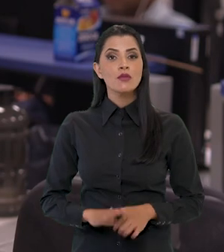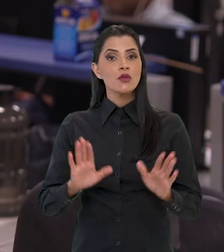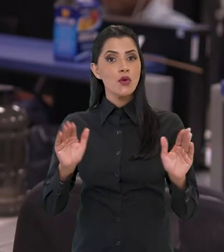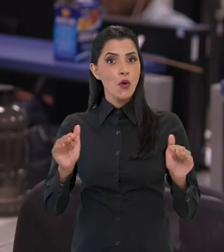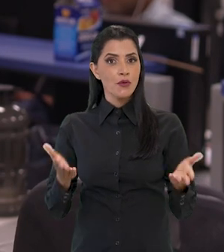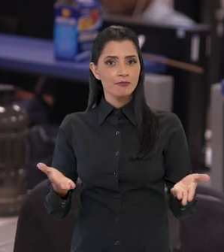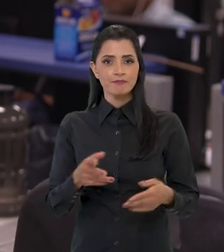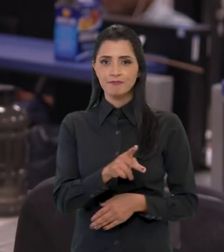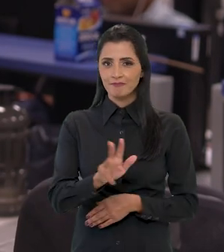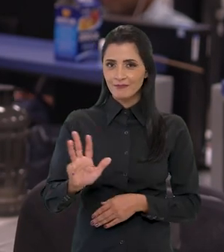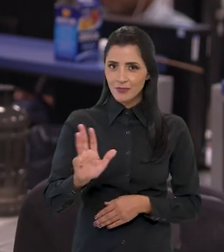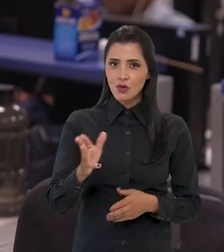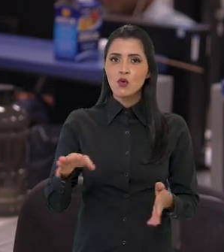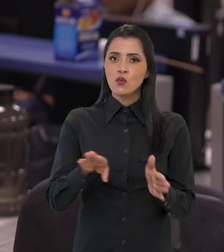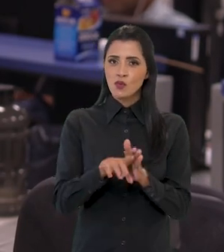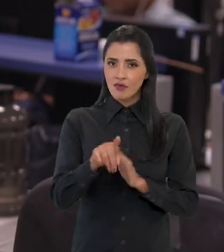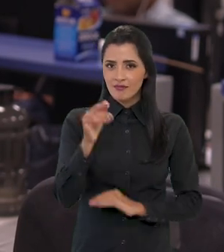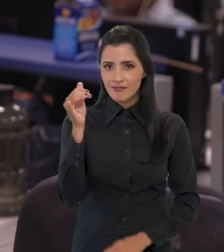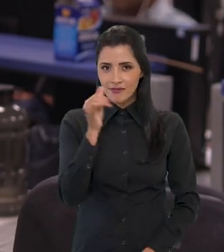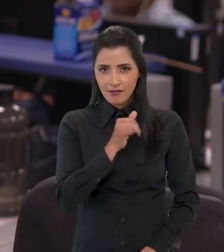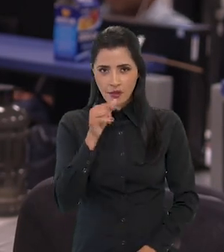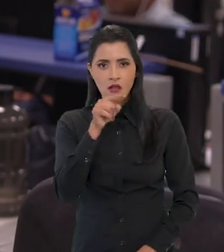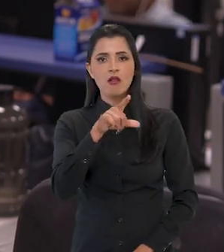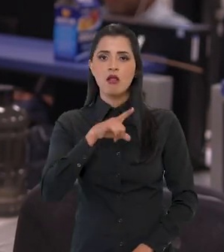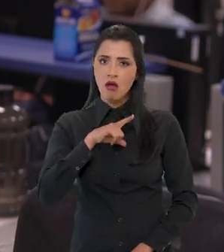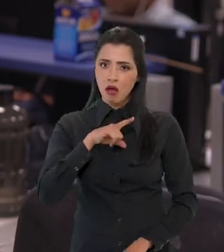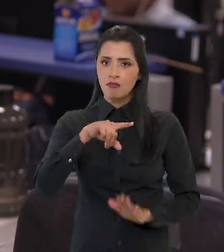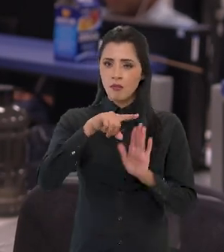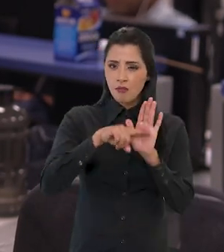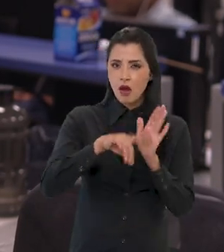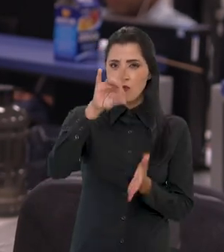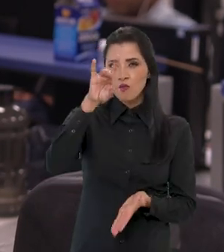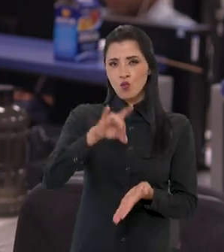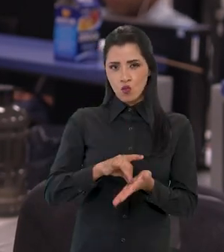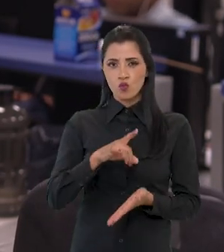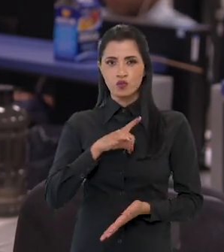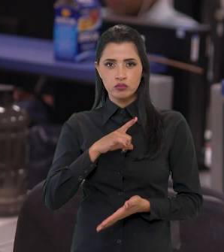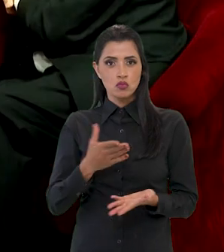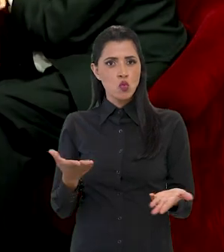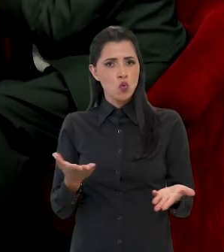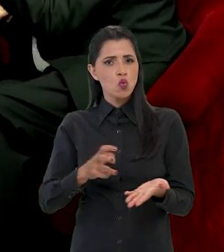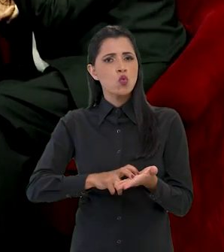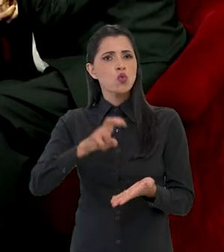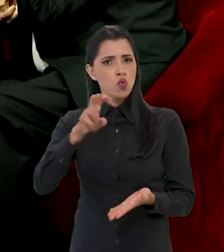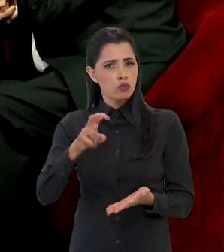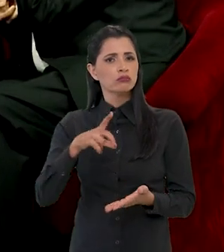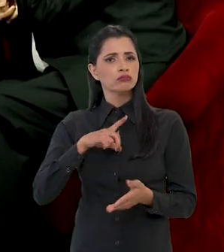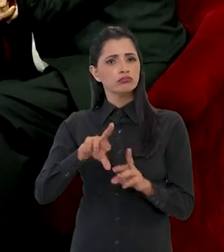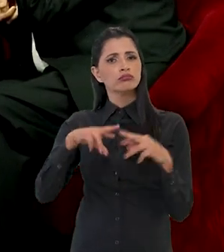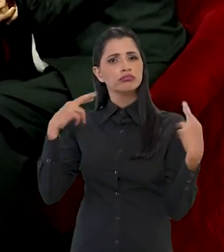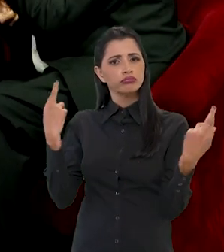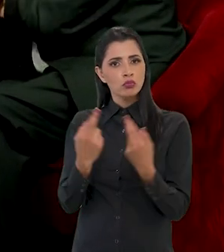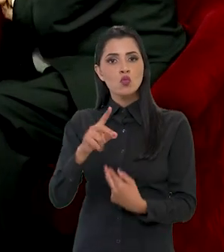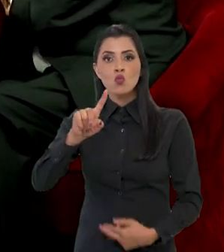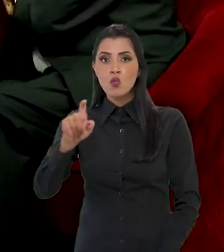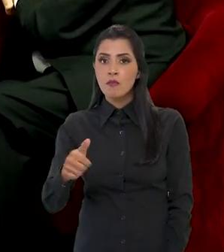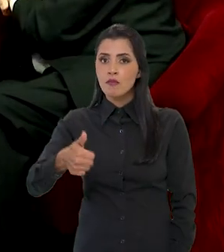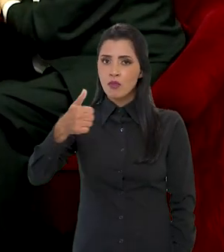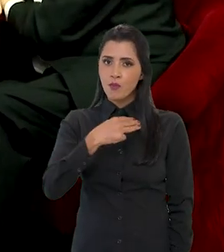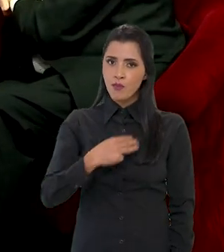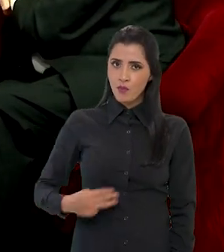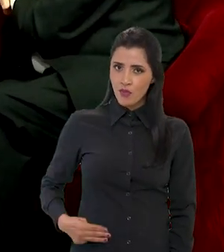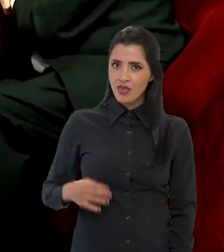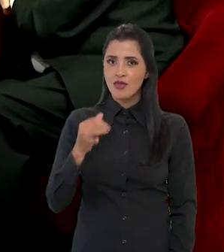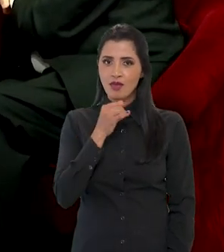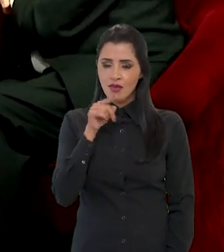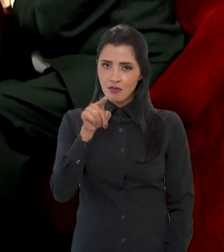Olá! O presidente Lula está na Itália, onde cumpre agendas oficiais. Hoje de manhã ele teve reuniões com o ex